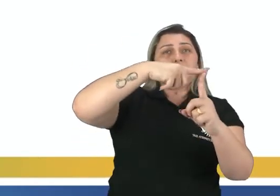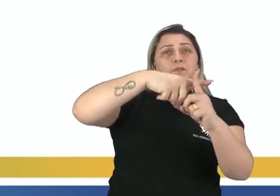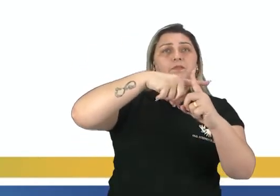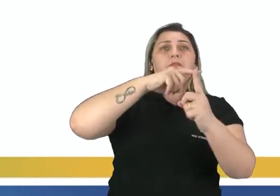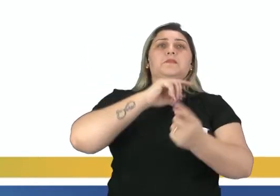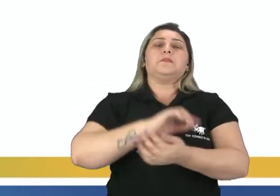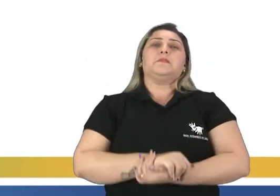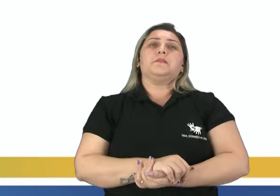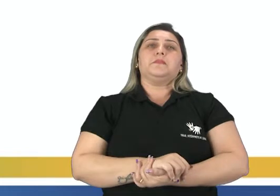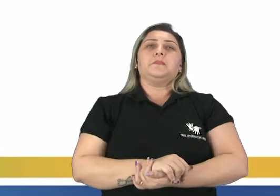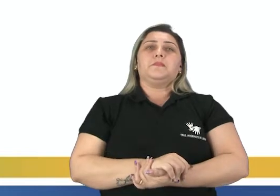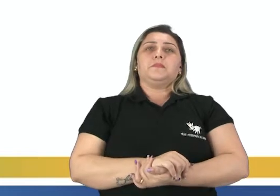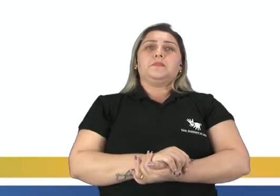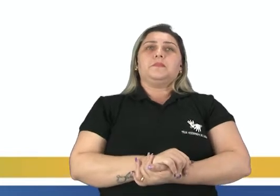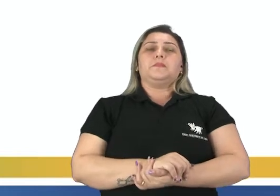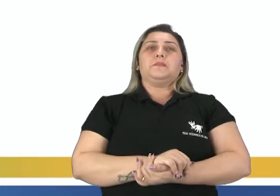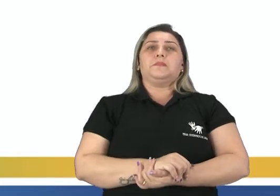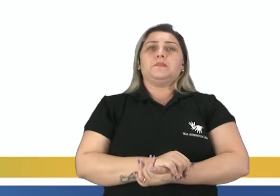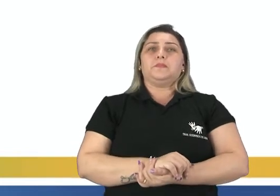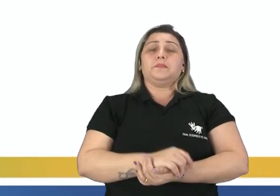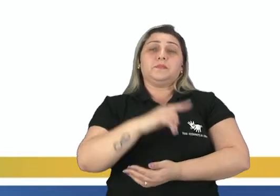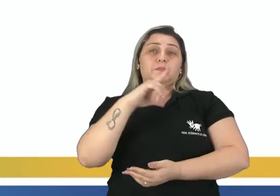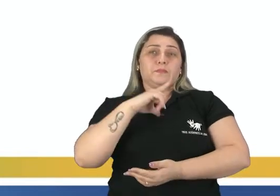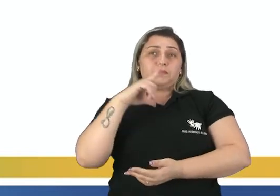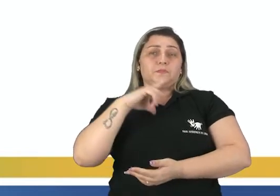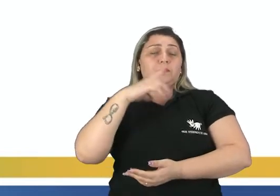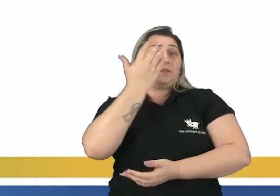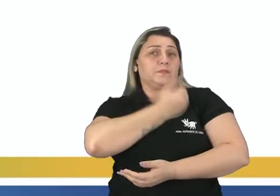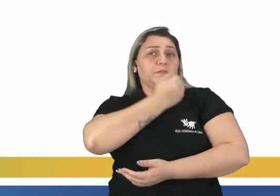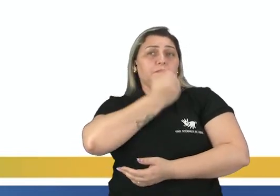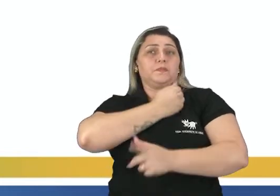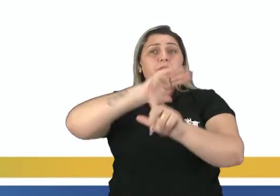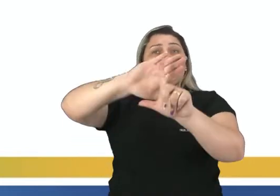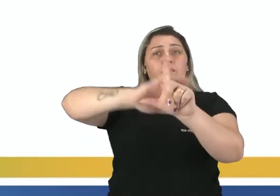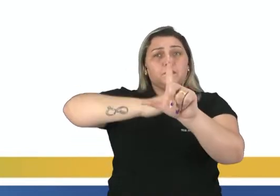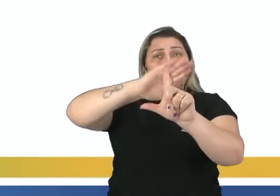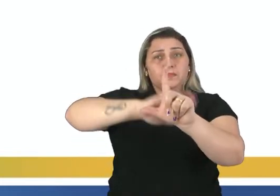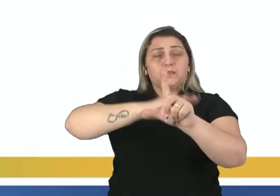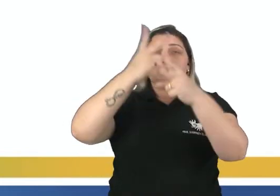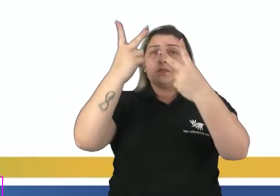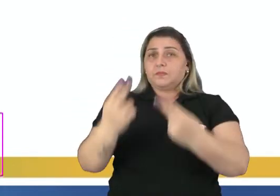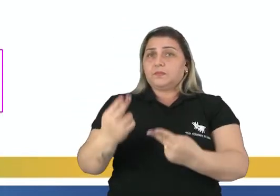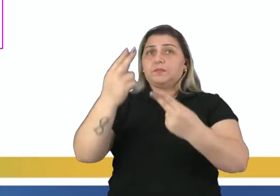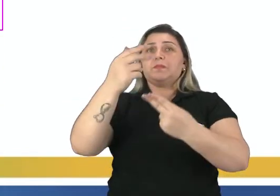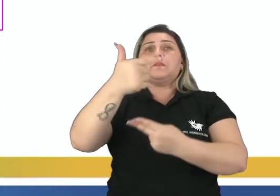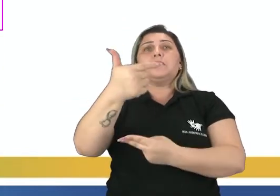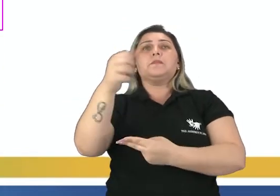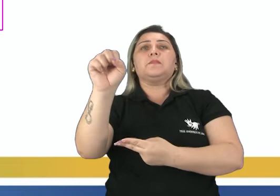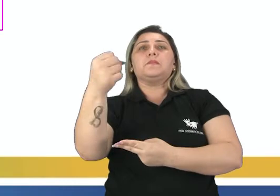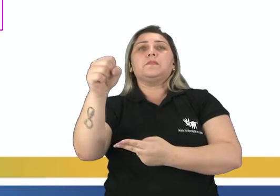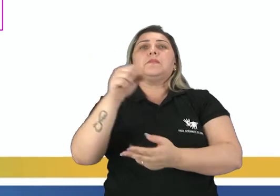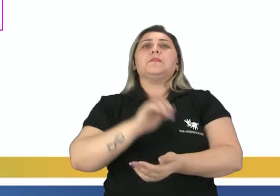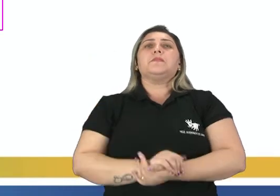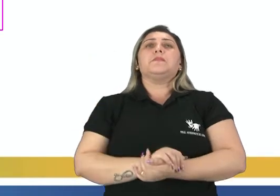para o outro membro positivo. Então temos que o número de lados neste caso é igual a 28.